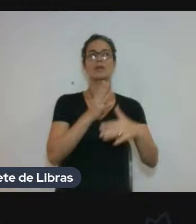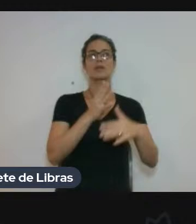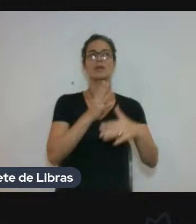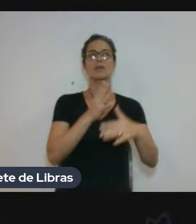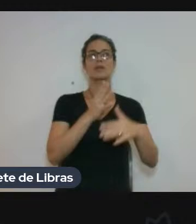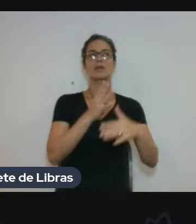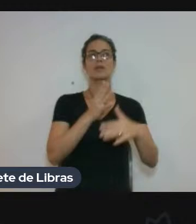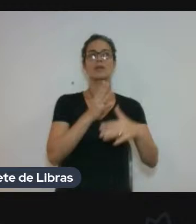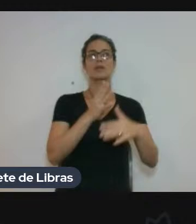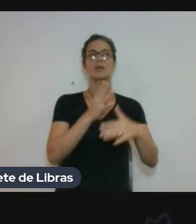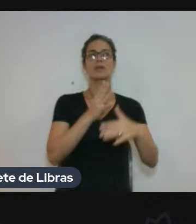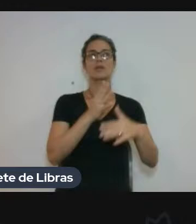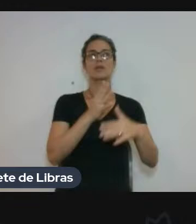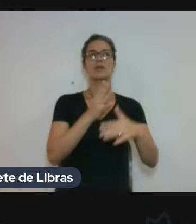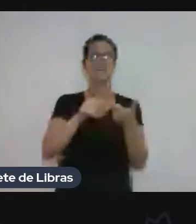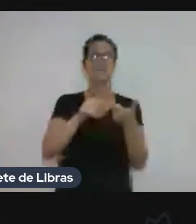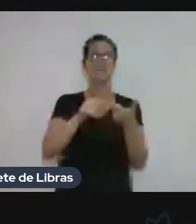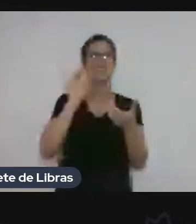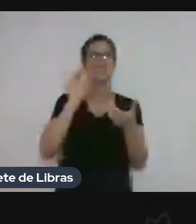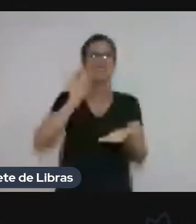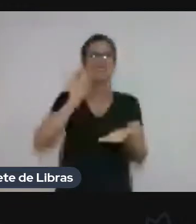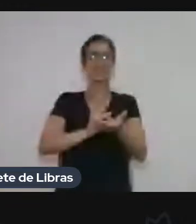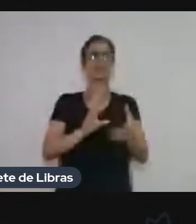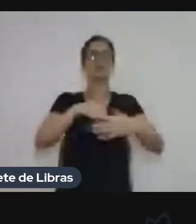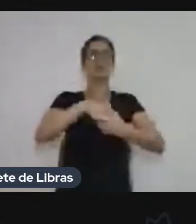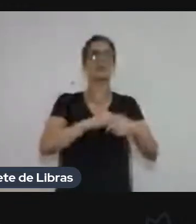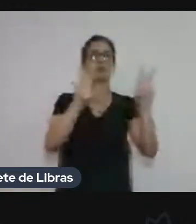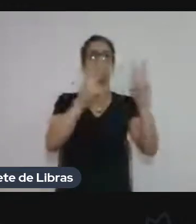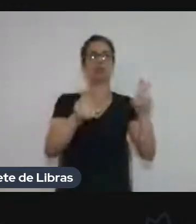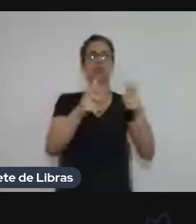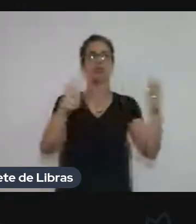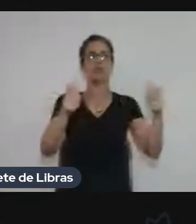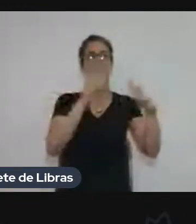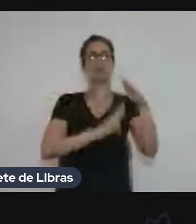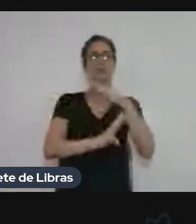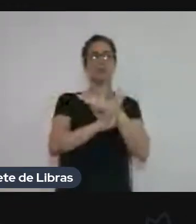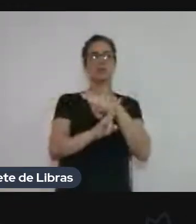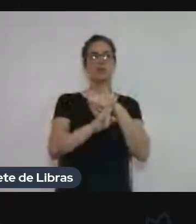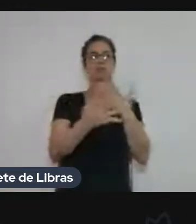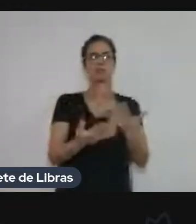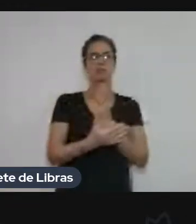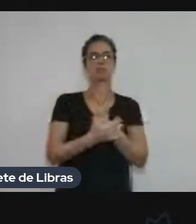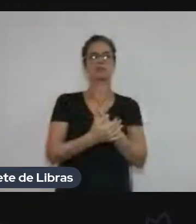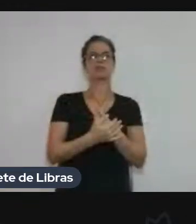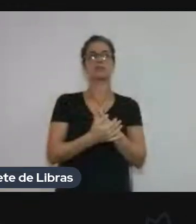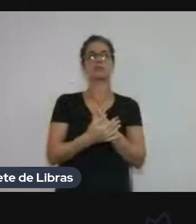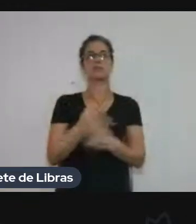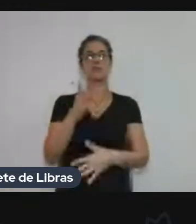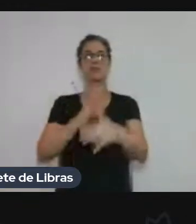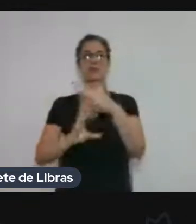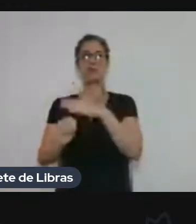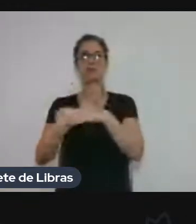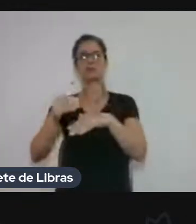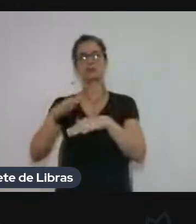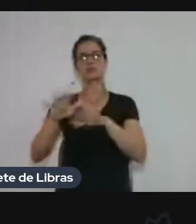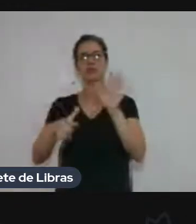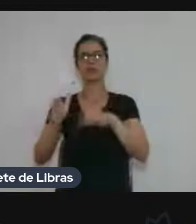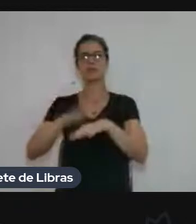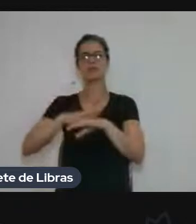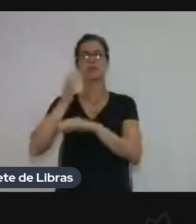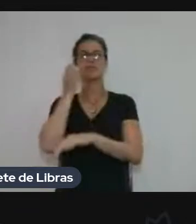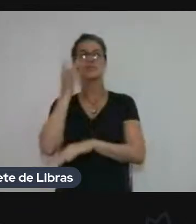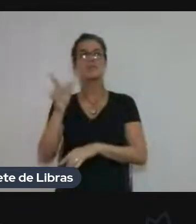...associado a esse grande tema transversal de migrações. E refúgio deve ser um pouco mais fácil, né?